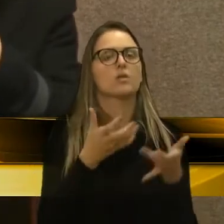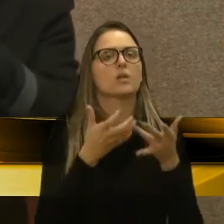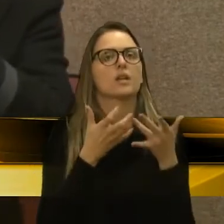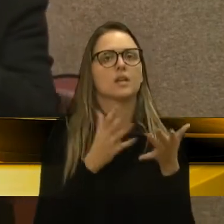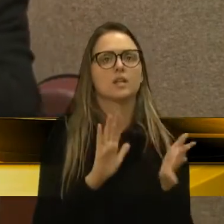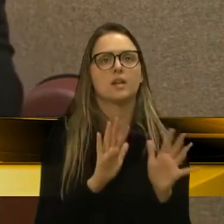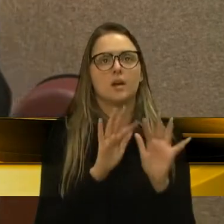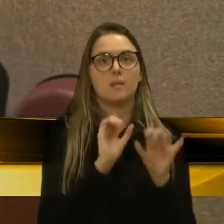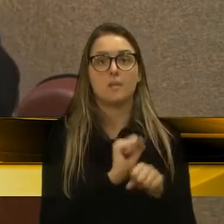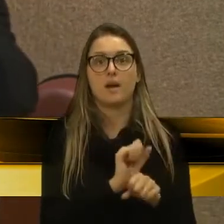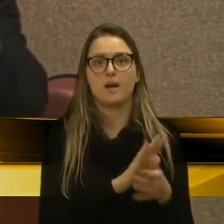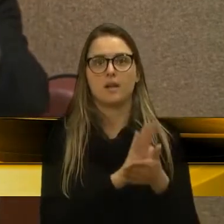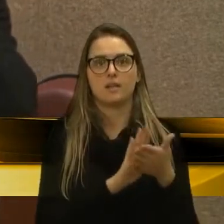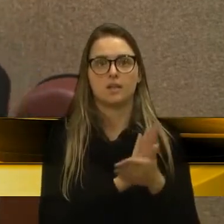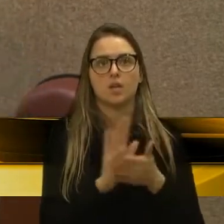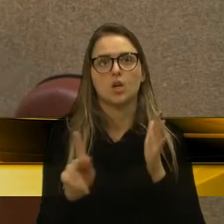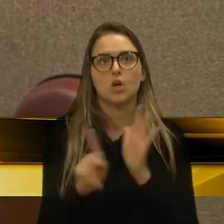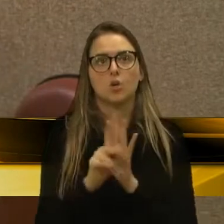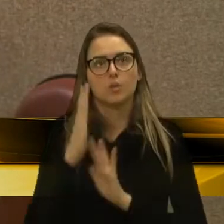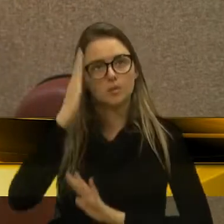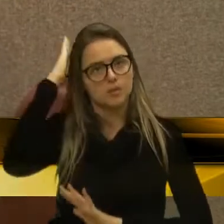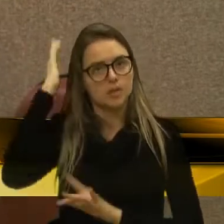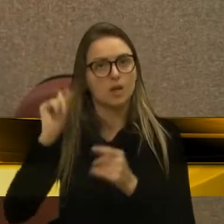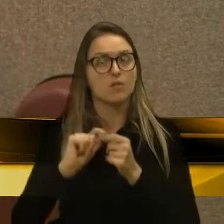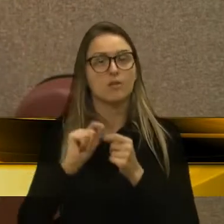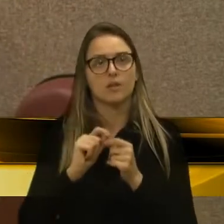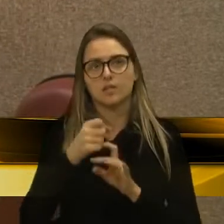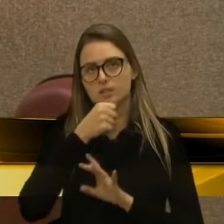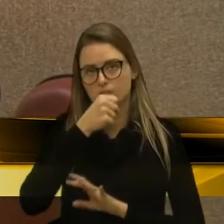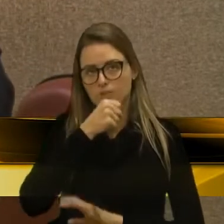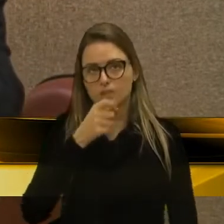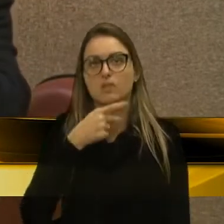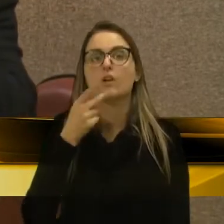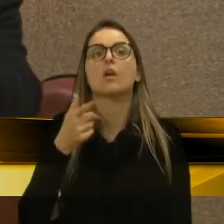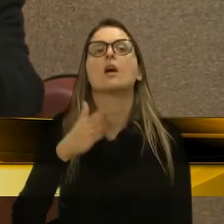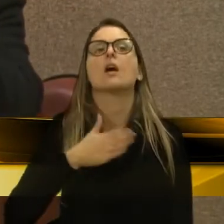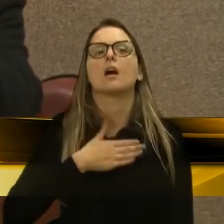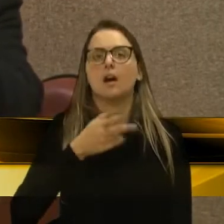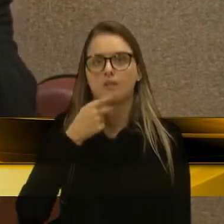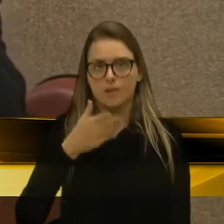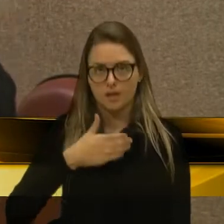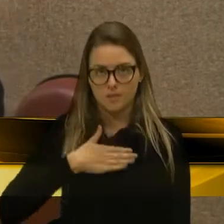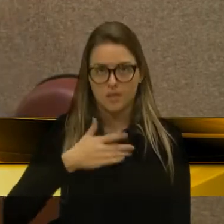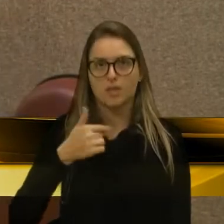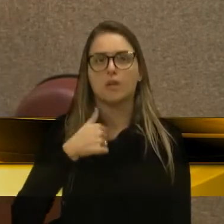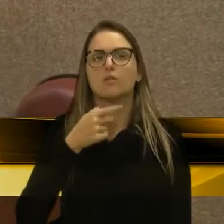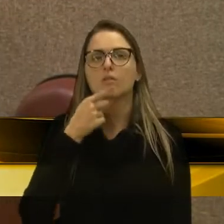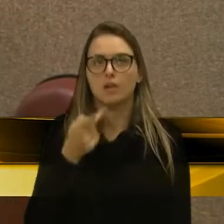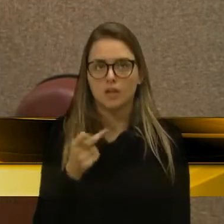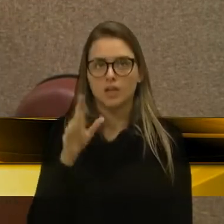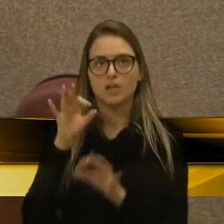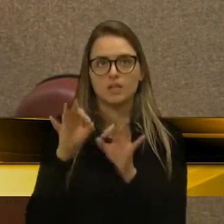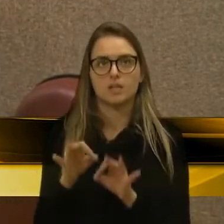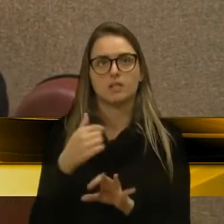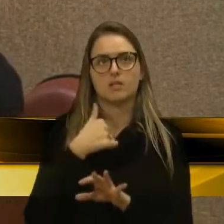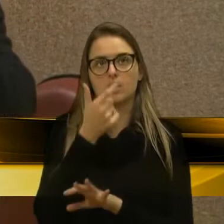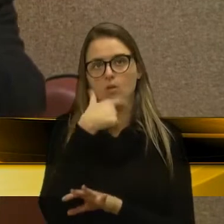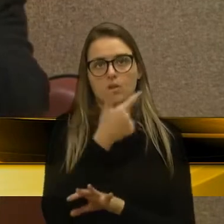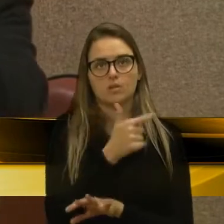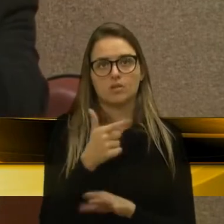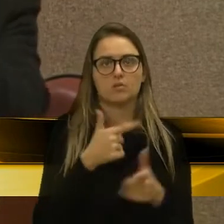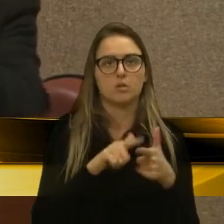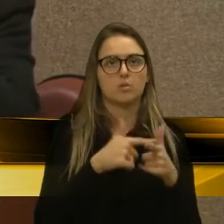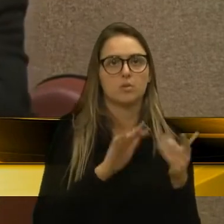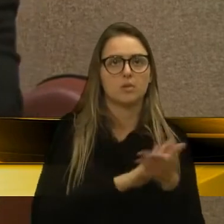a cabeça do prefeito. Ele mesmo foi lá, deu uma entrevista e disse, era eu, a fala é minha, eu falei e está dito. E acho que não tem problema nenhum